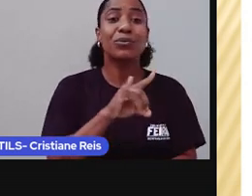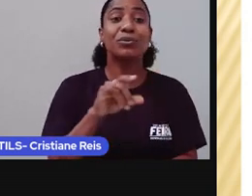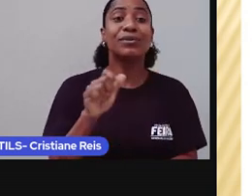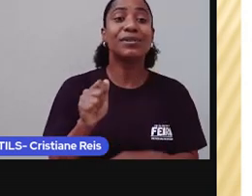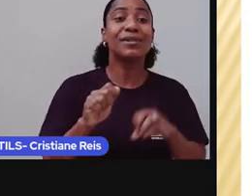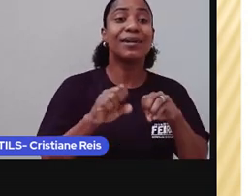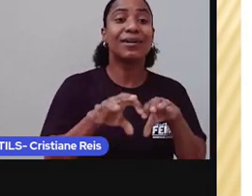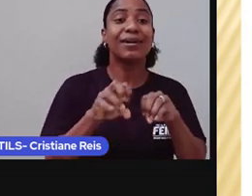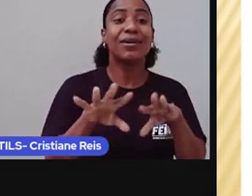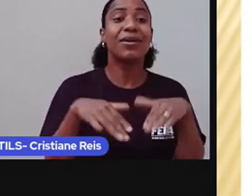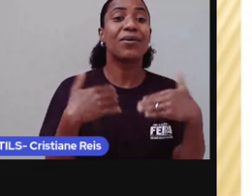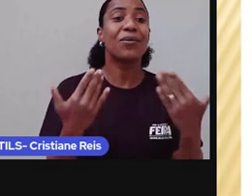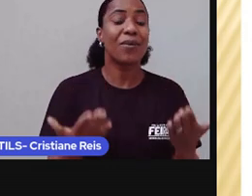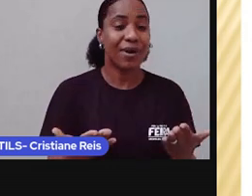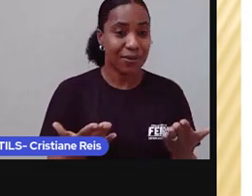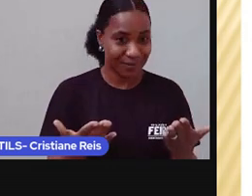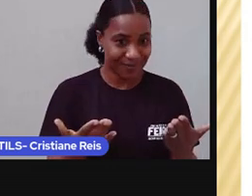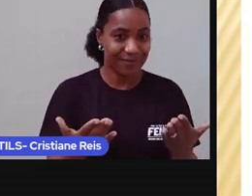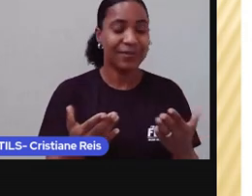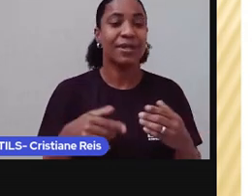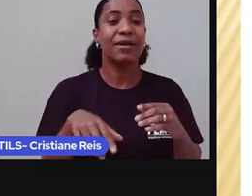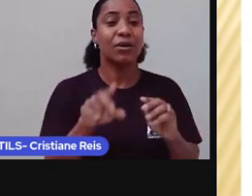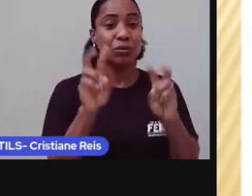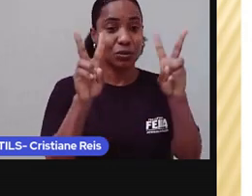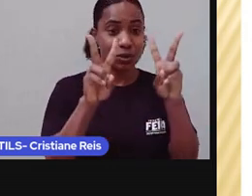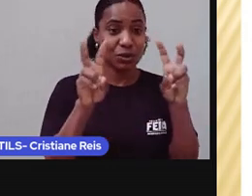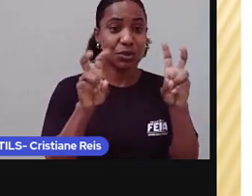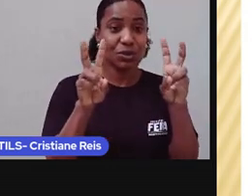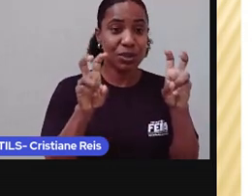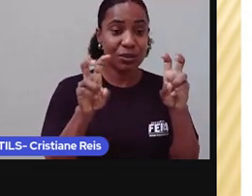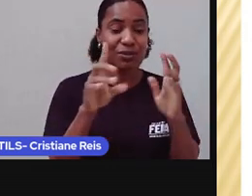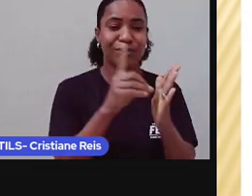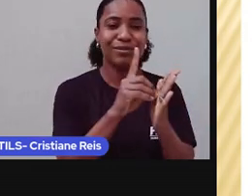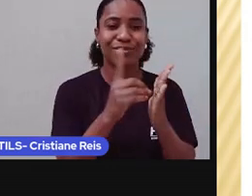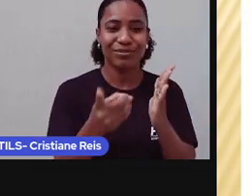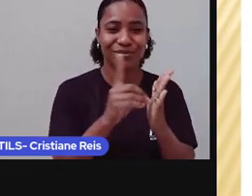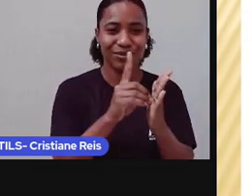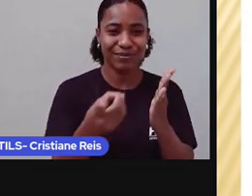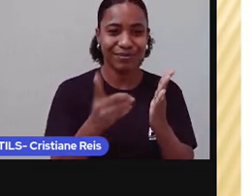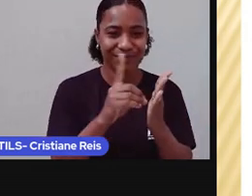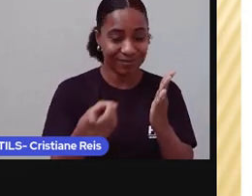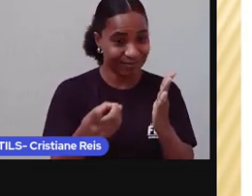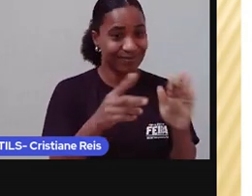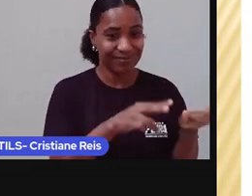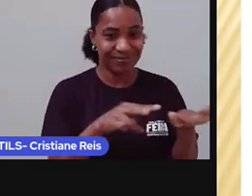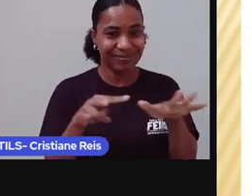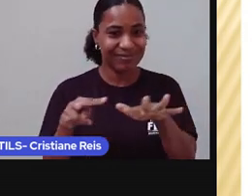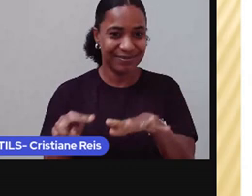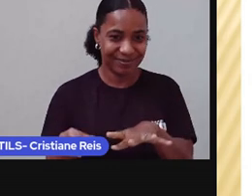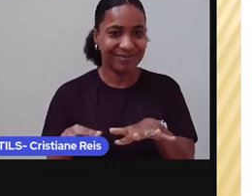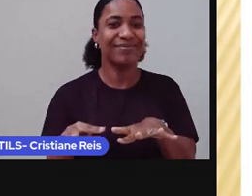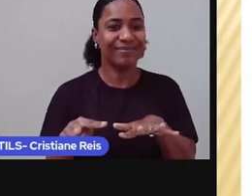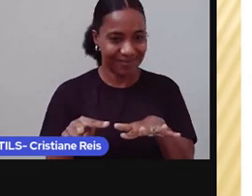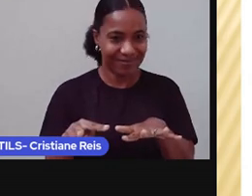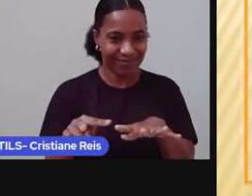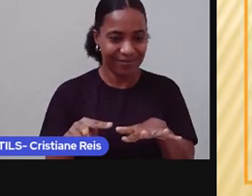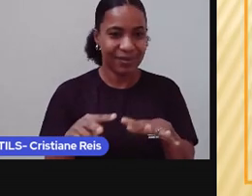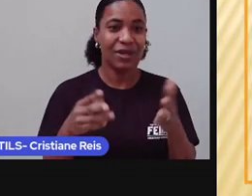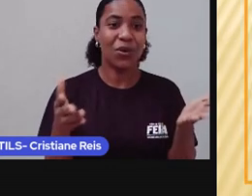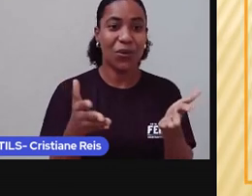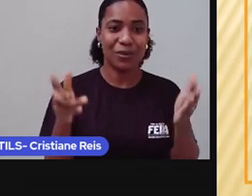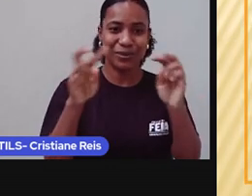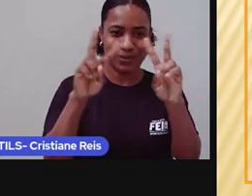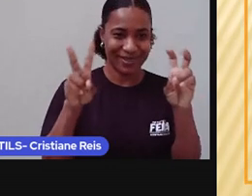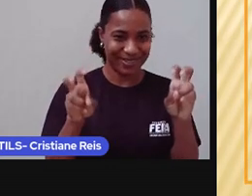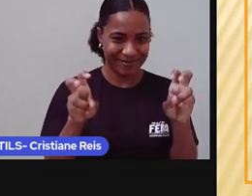título, escreva o diário de registro das aulas da semana e o tema de nossa aula de